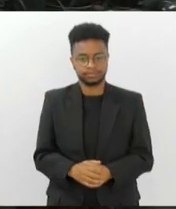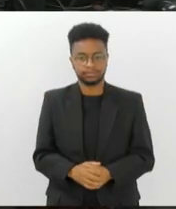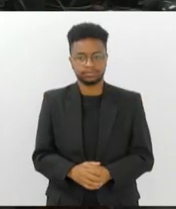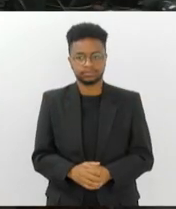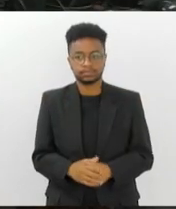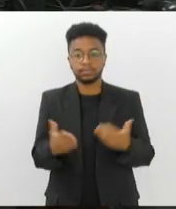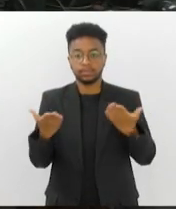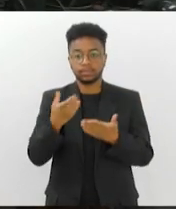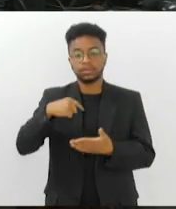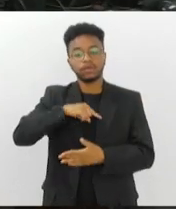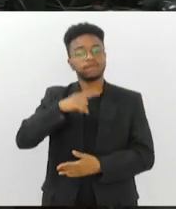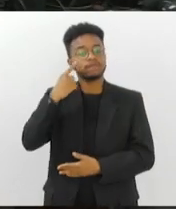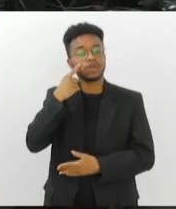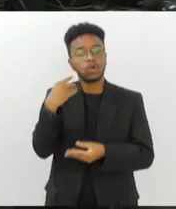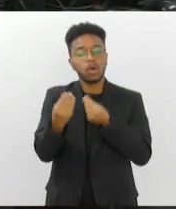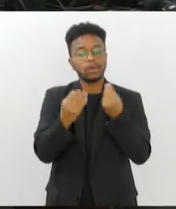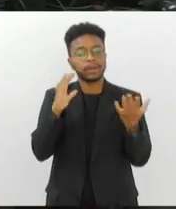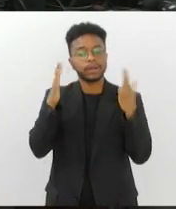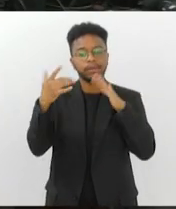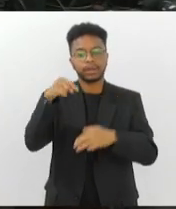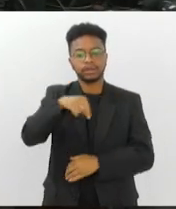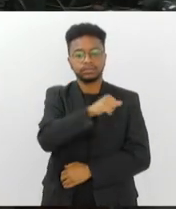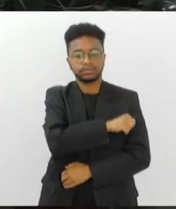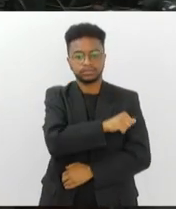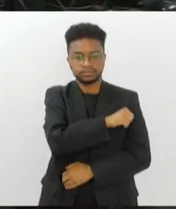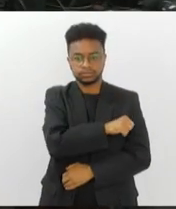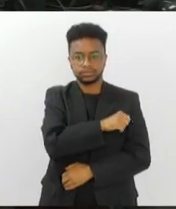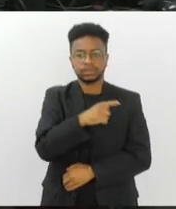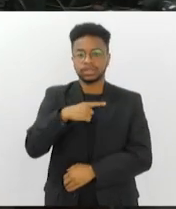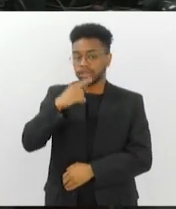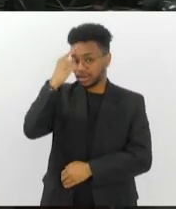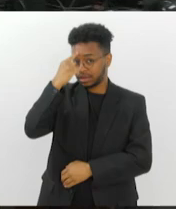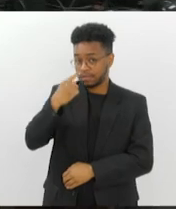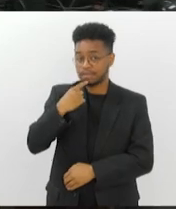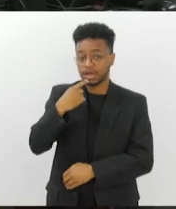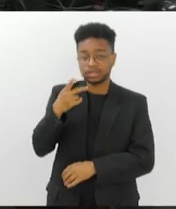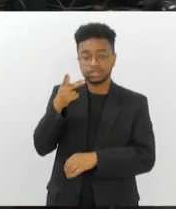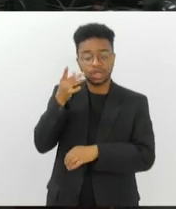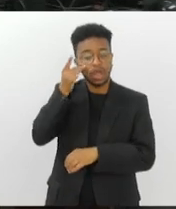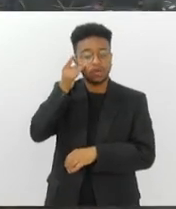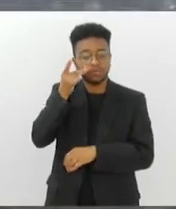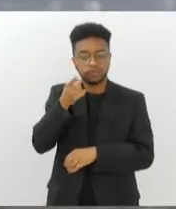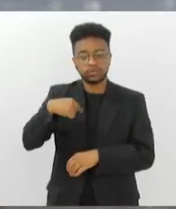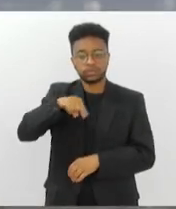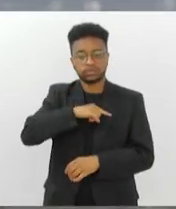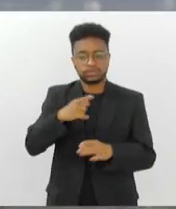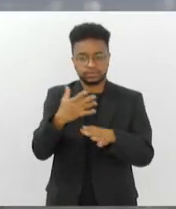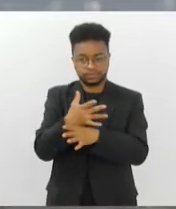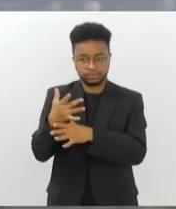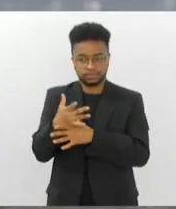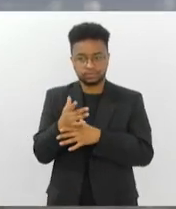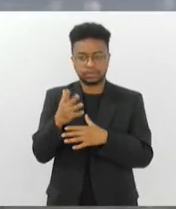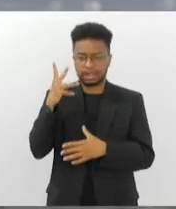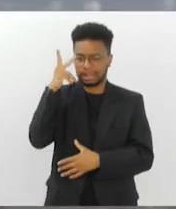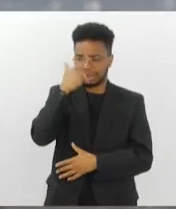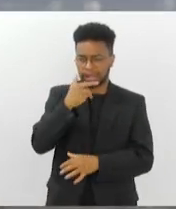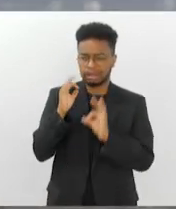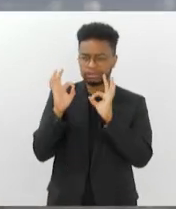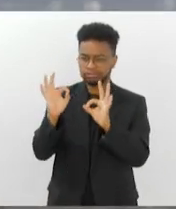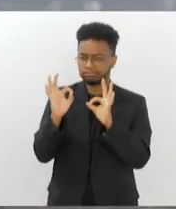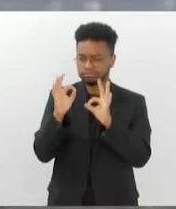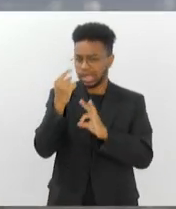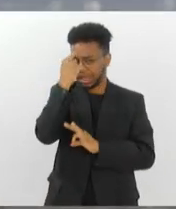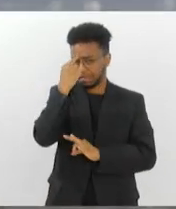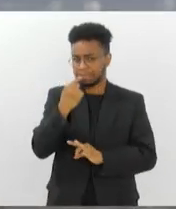Agora vamos ver como está o tempo aqui no Rio de Janeiro, com imagens ao vivo aí da nossa cidade. Que belíssima